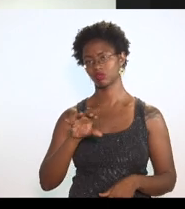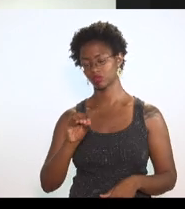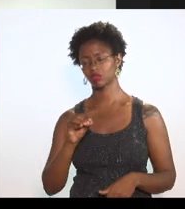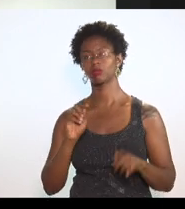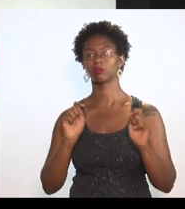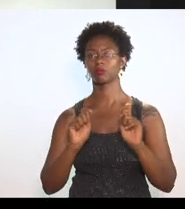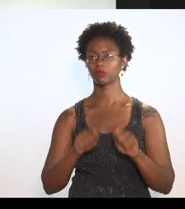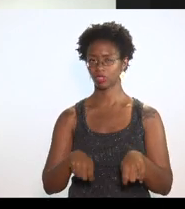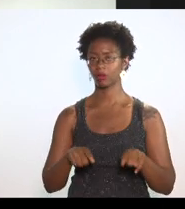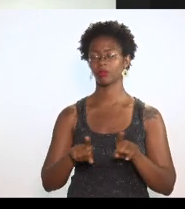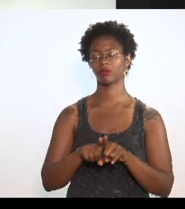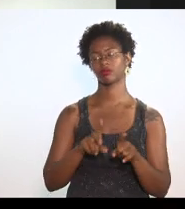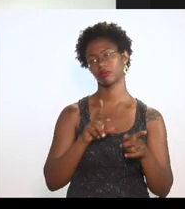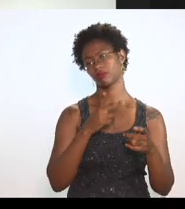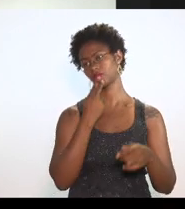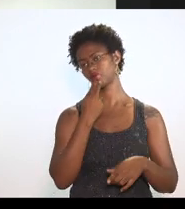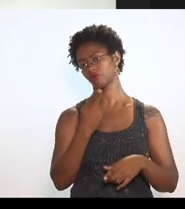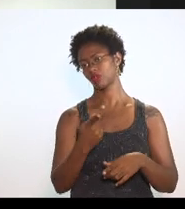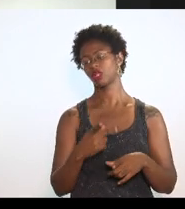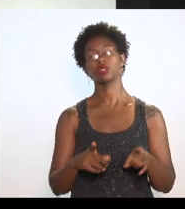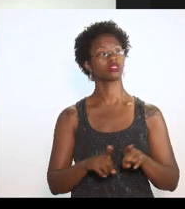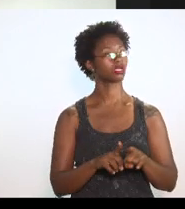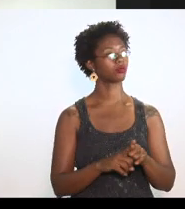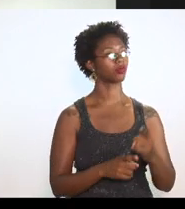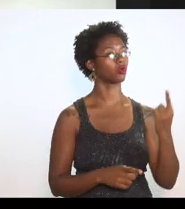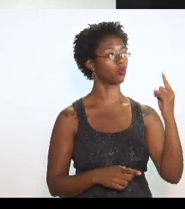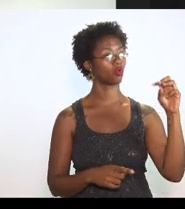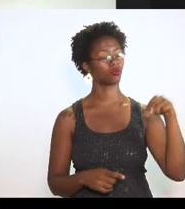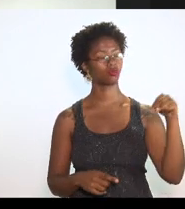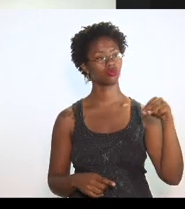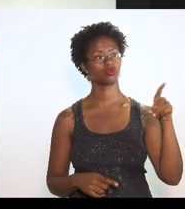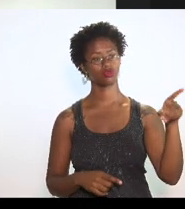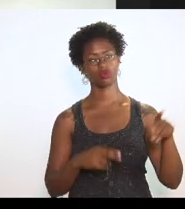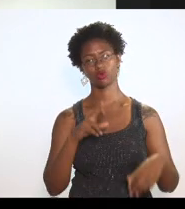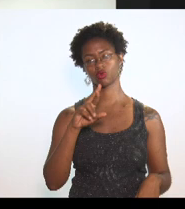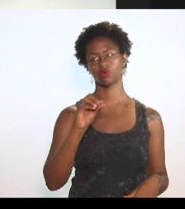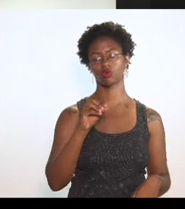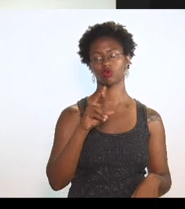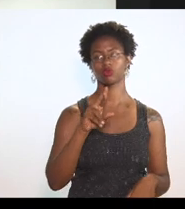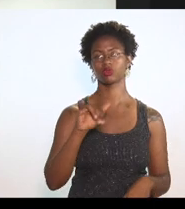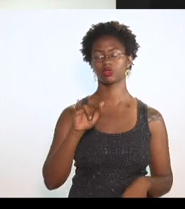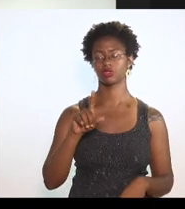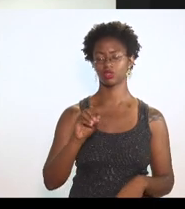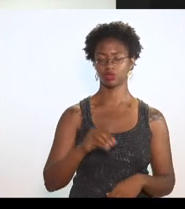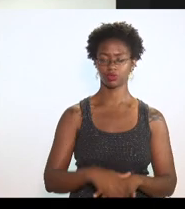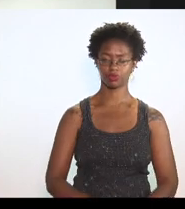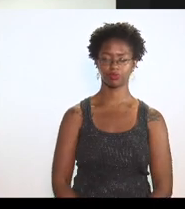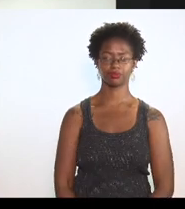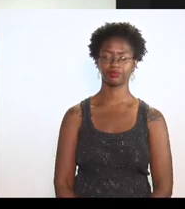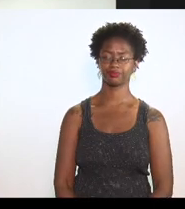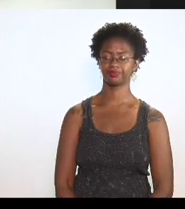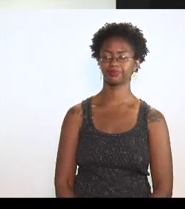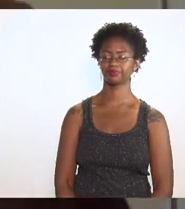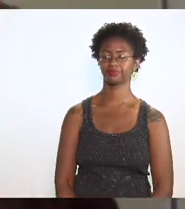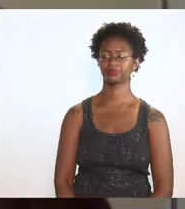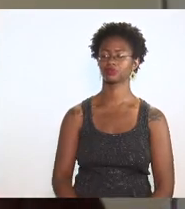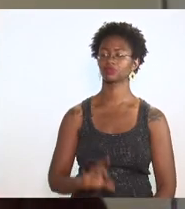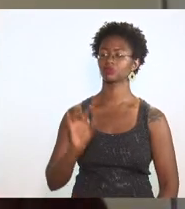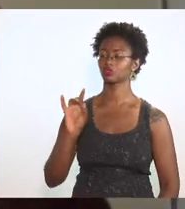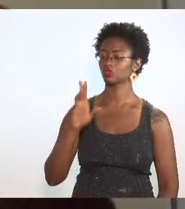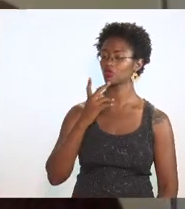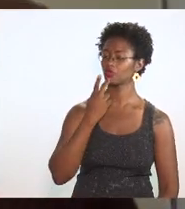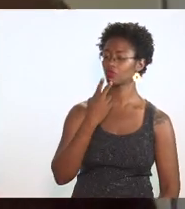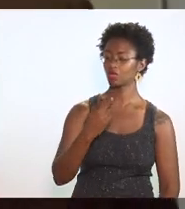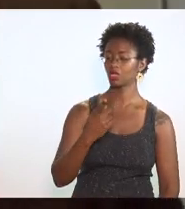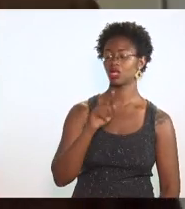intervenções. Questão de ordem por um minuto, Rodrigo Barreto. Só para pontuar aqui isso que a gente